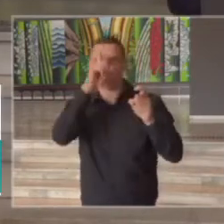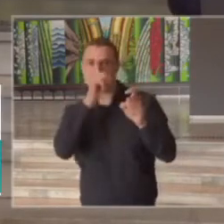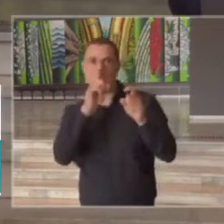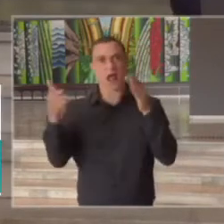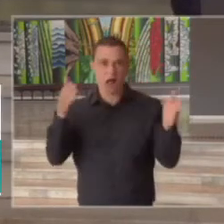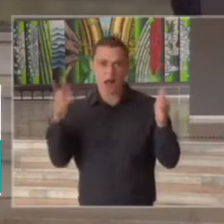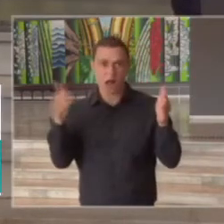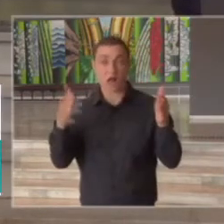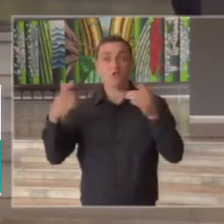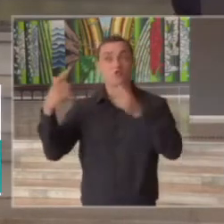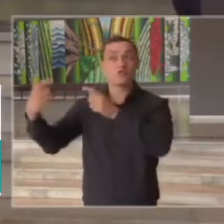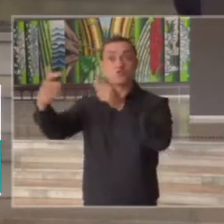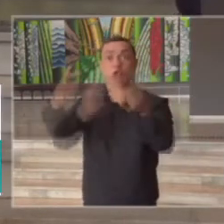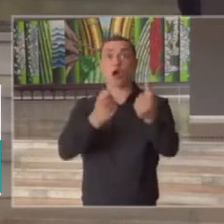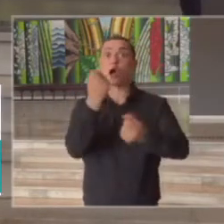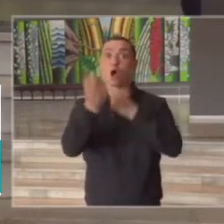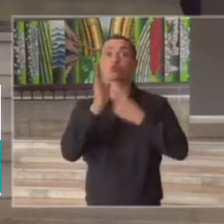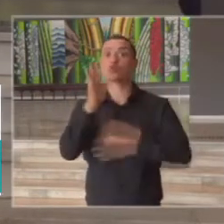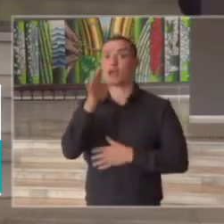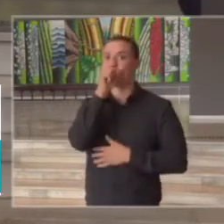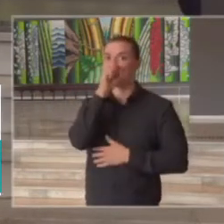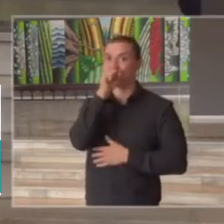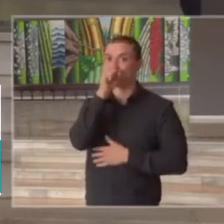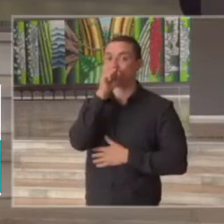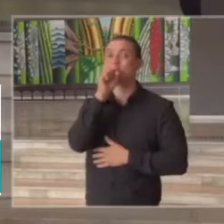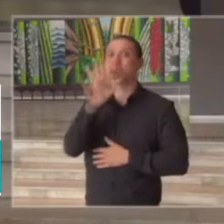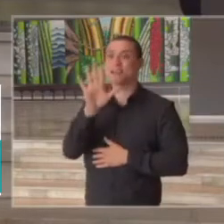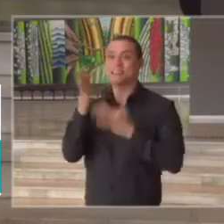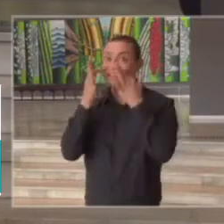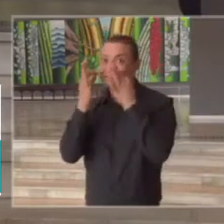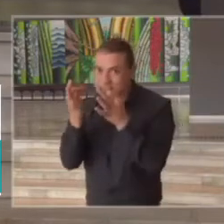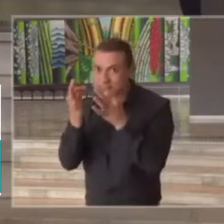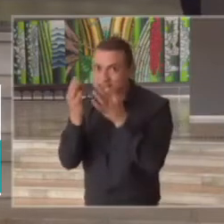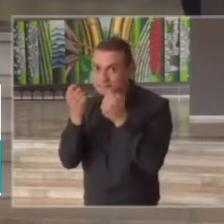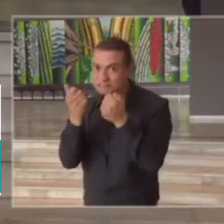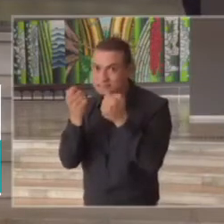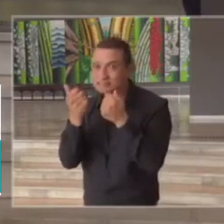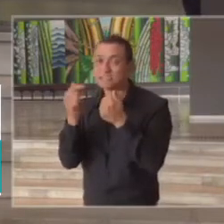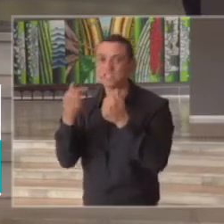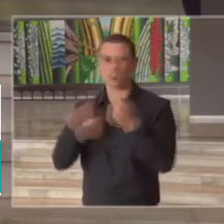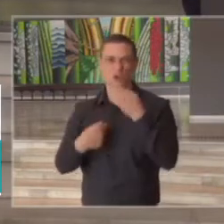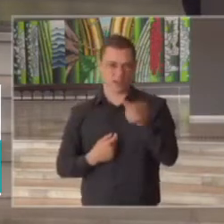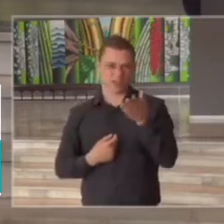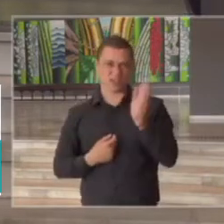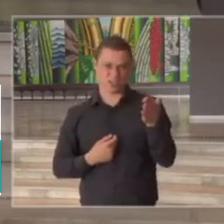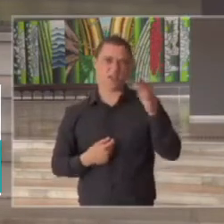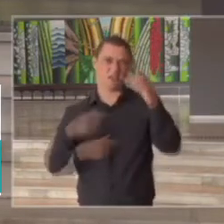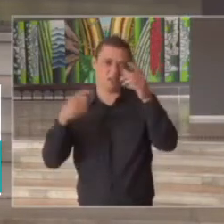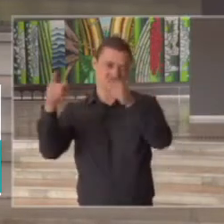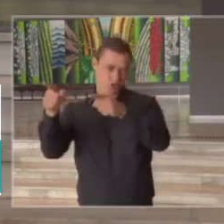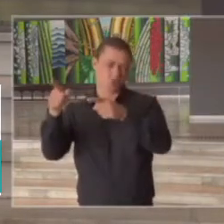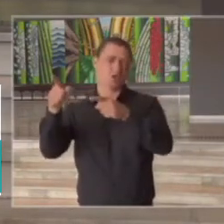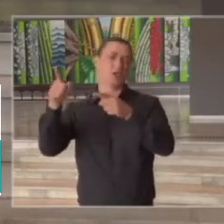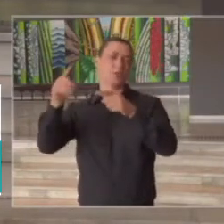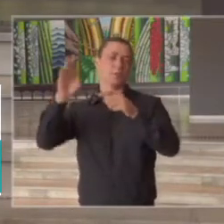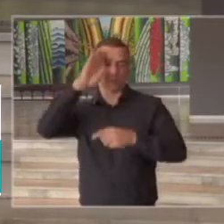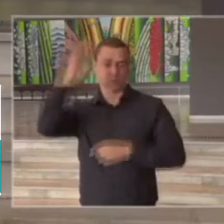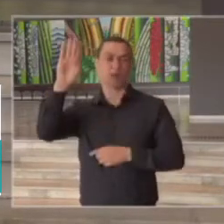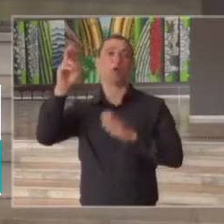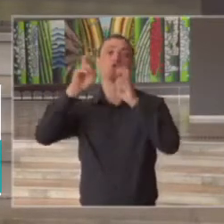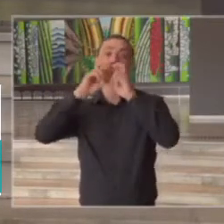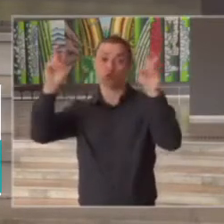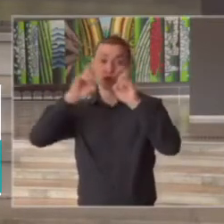algumas regiões em laranja com os pontos de atenção que já foram mencionados aqui a destacar a região de